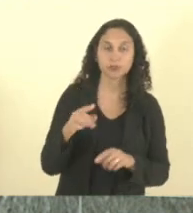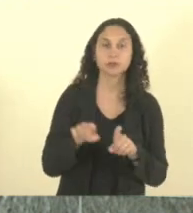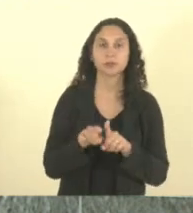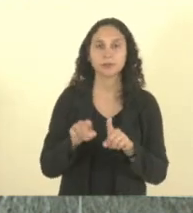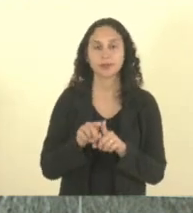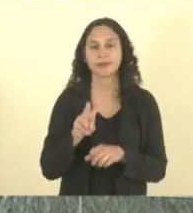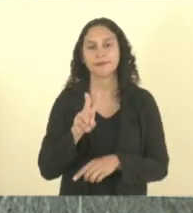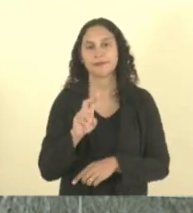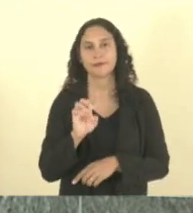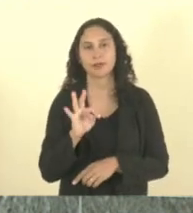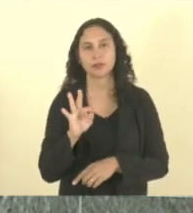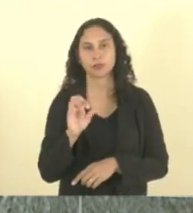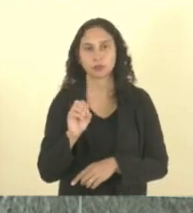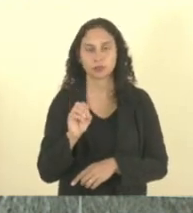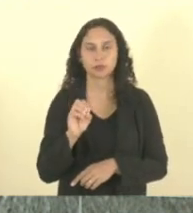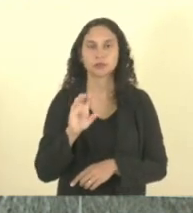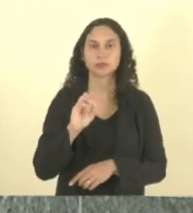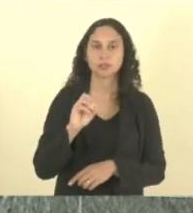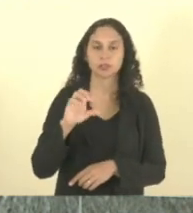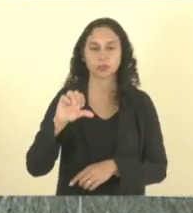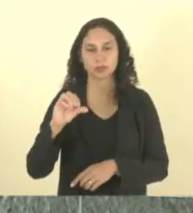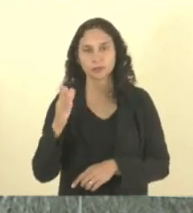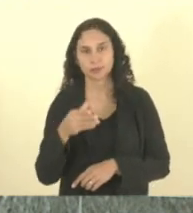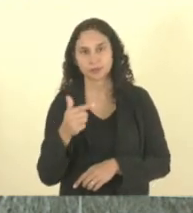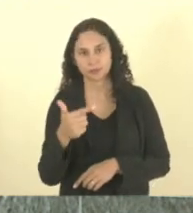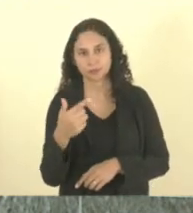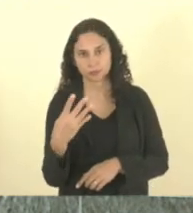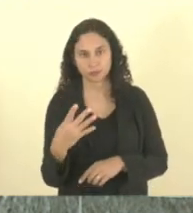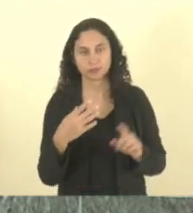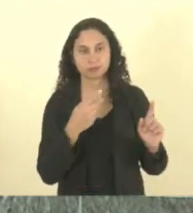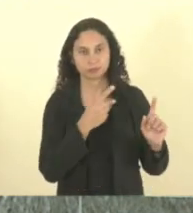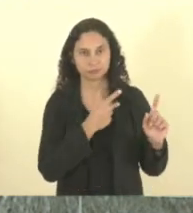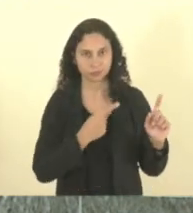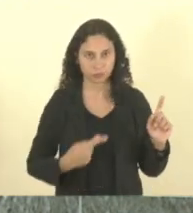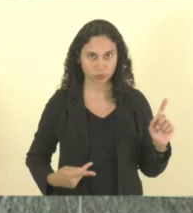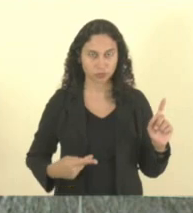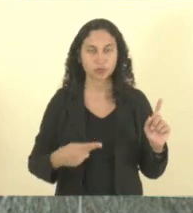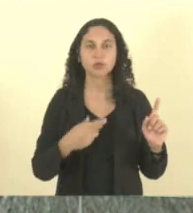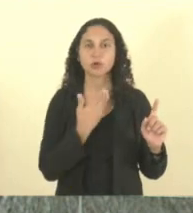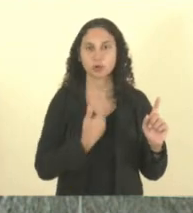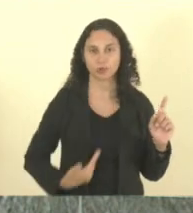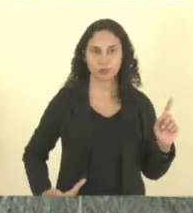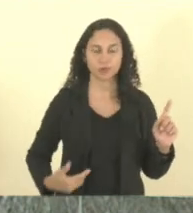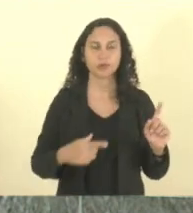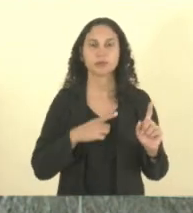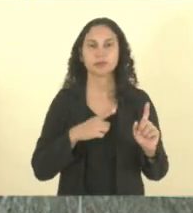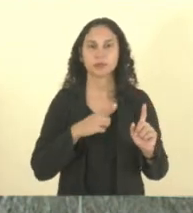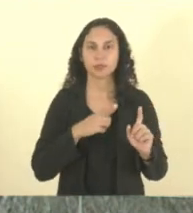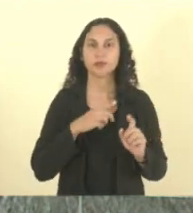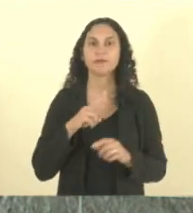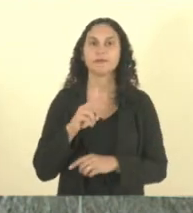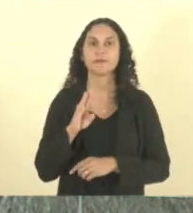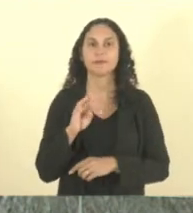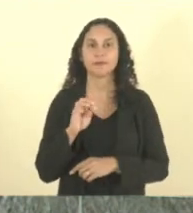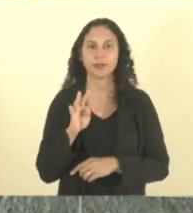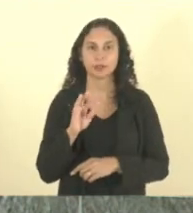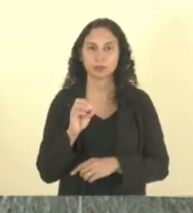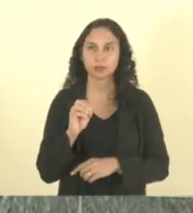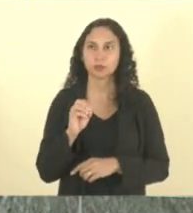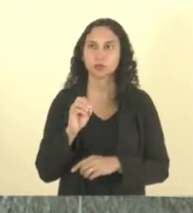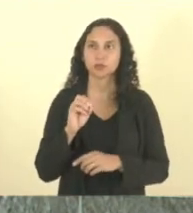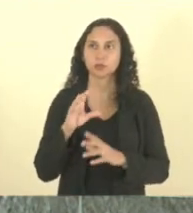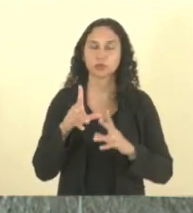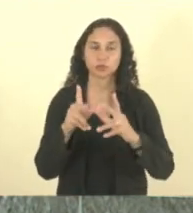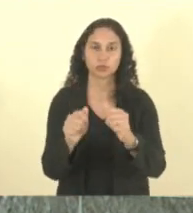0924, do Governador do Estado, mensagem 110-2024, encaminhamento de veto total ao TOF de Lei